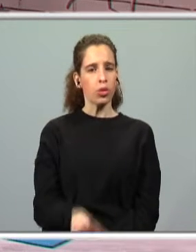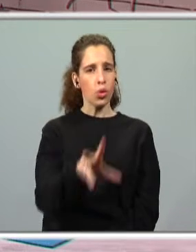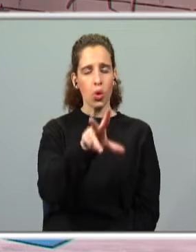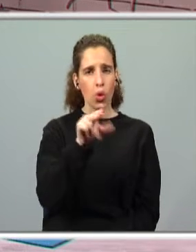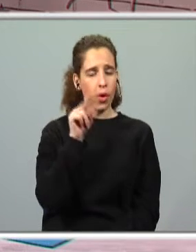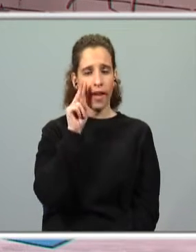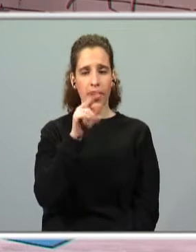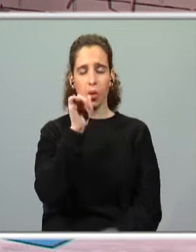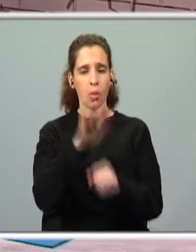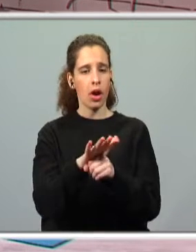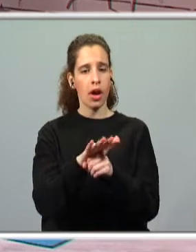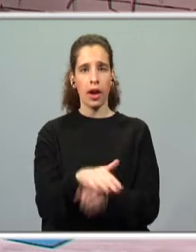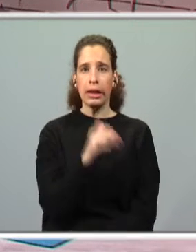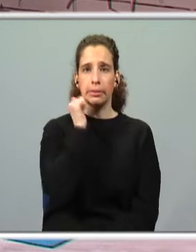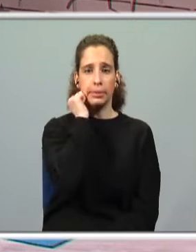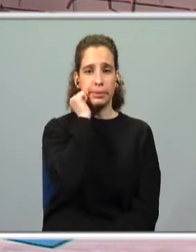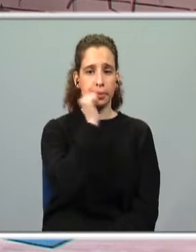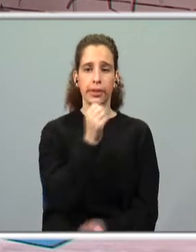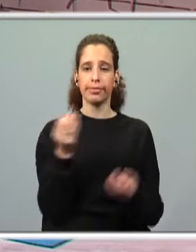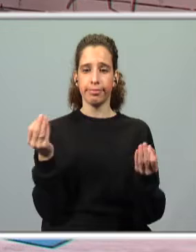nunca ver o mar era o quê? Era muito grave.